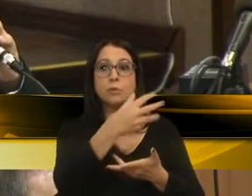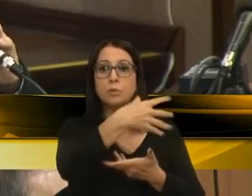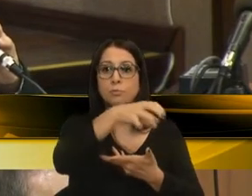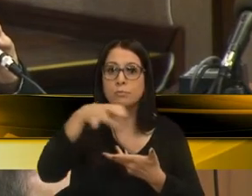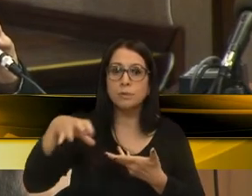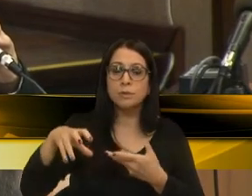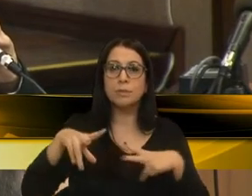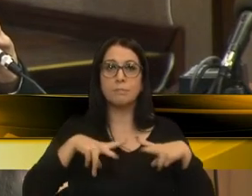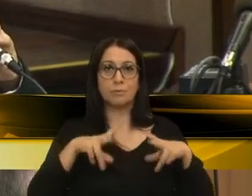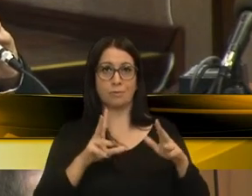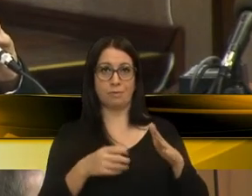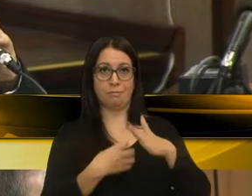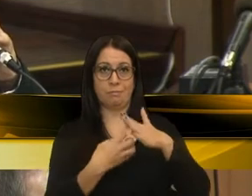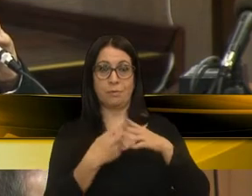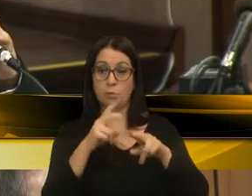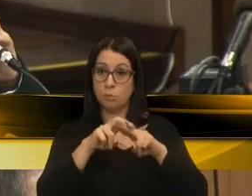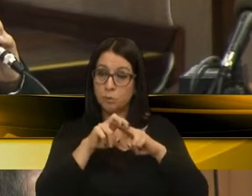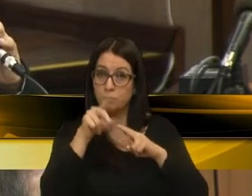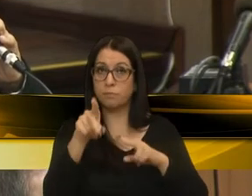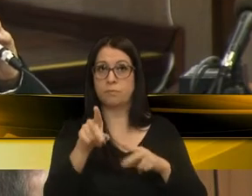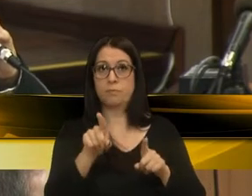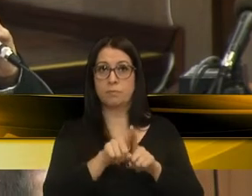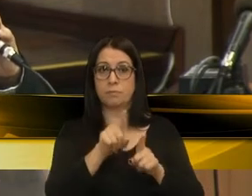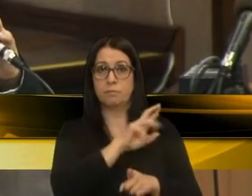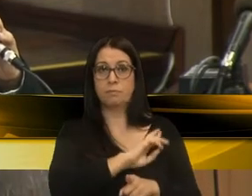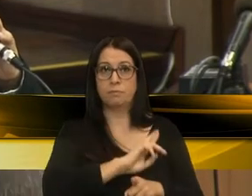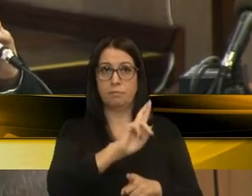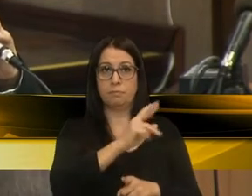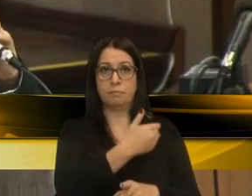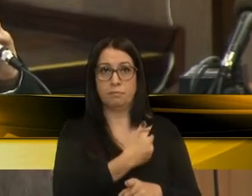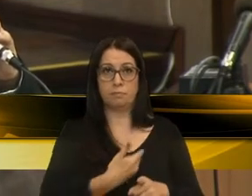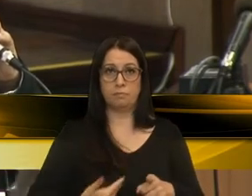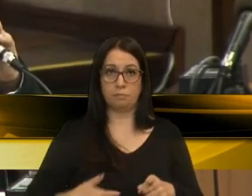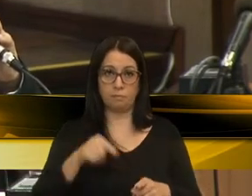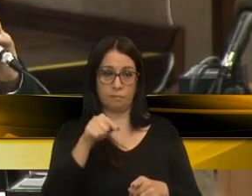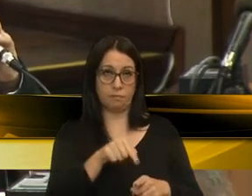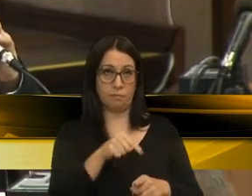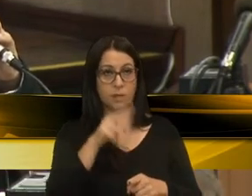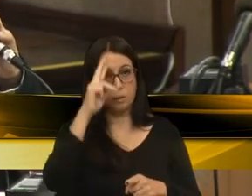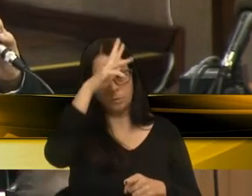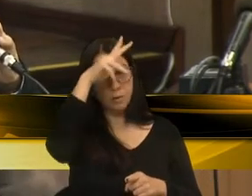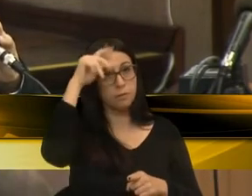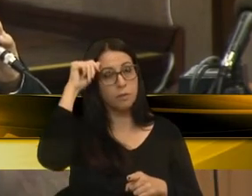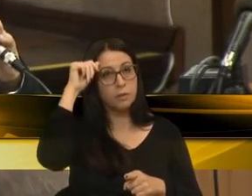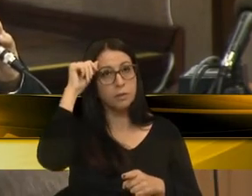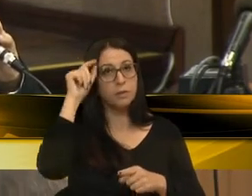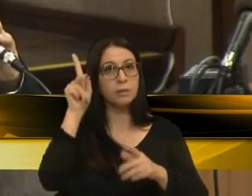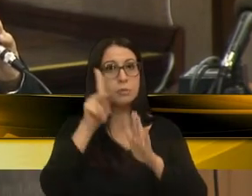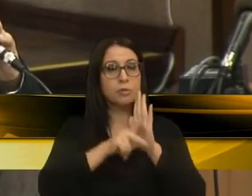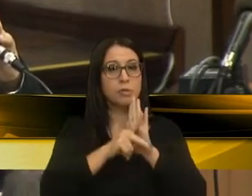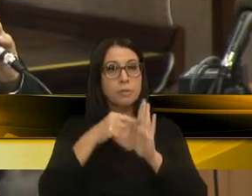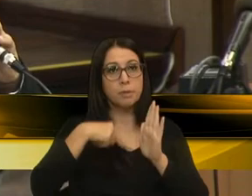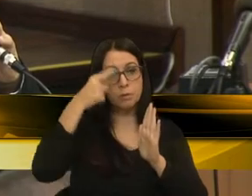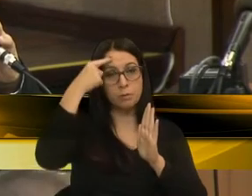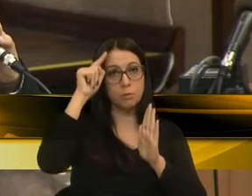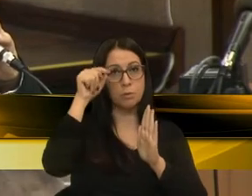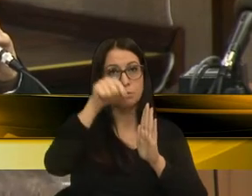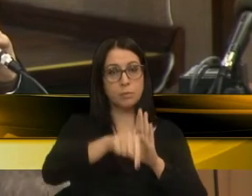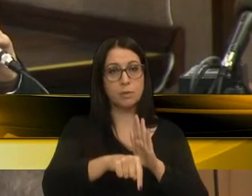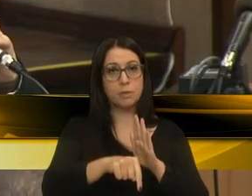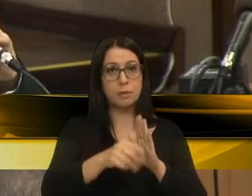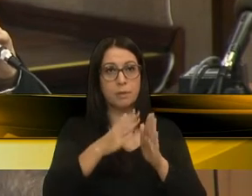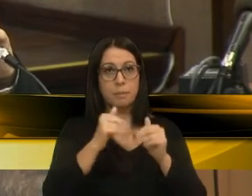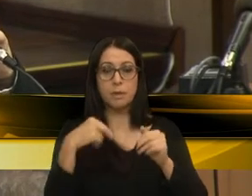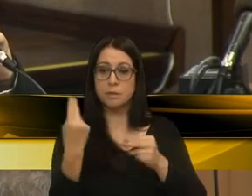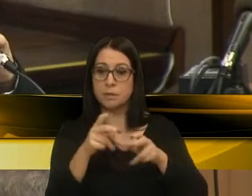Por isso, vereador, o senhor, que inclusive representa o governo municipal, o prefeito, tem um projeto de minha autoria que está em tramitação na Câmara,